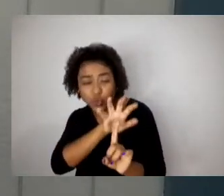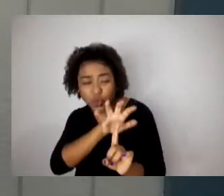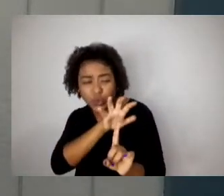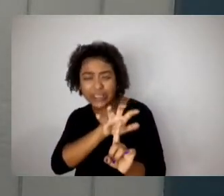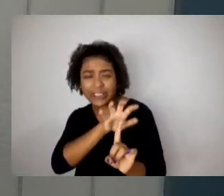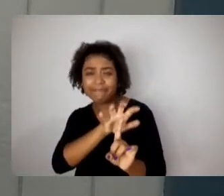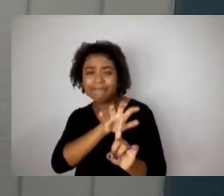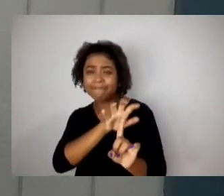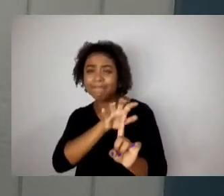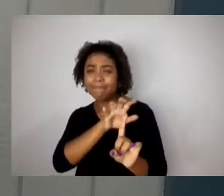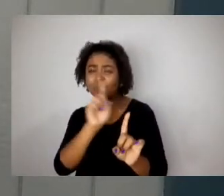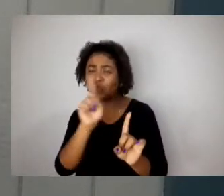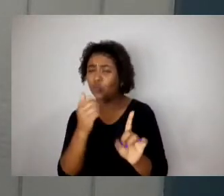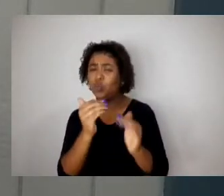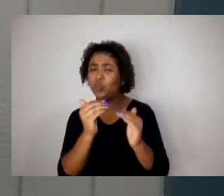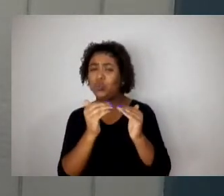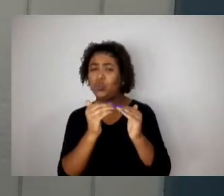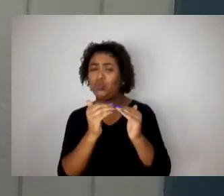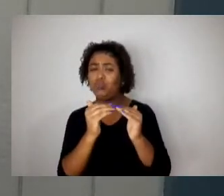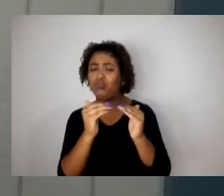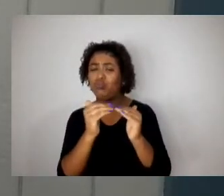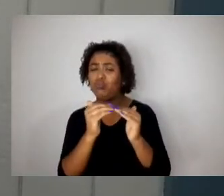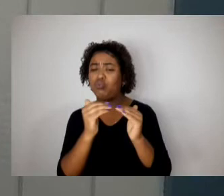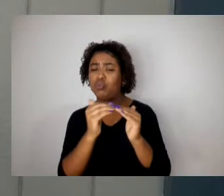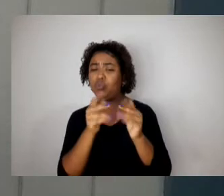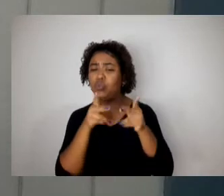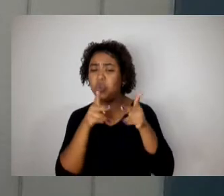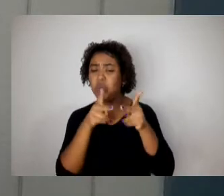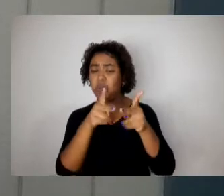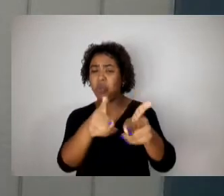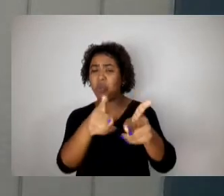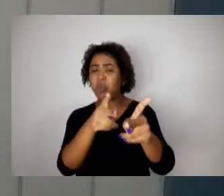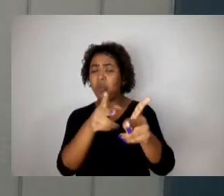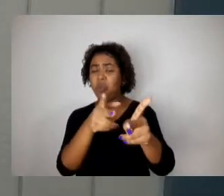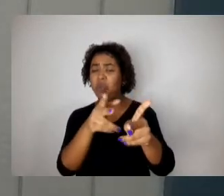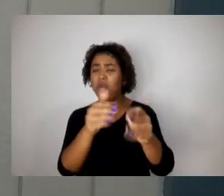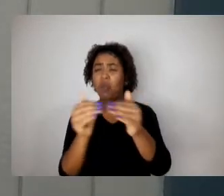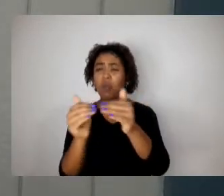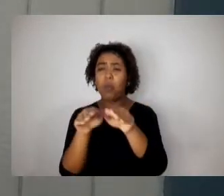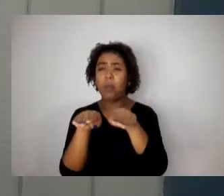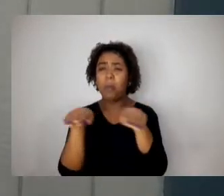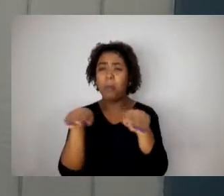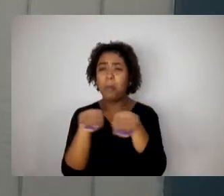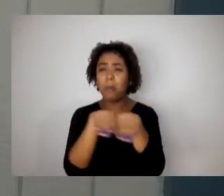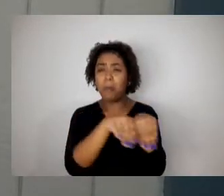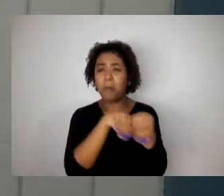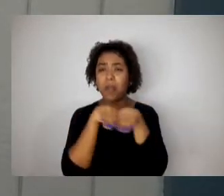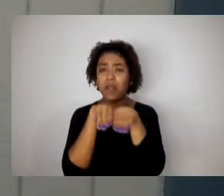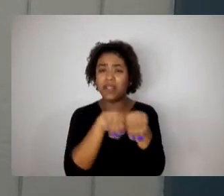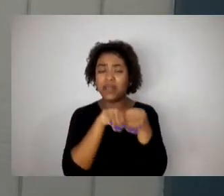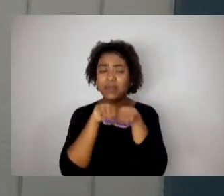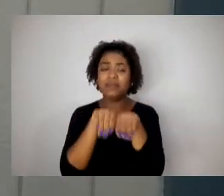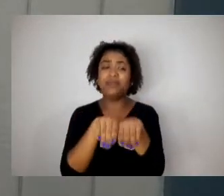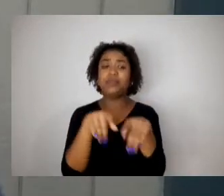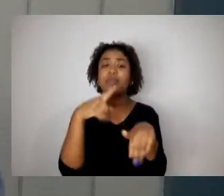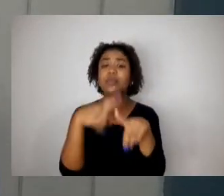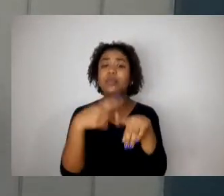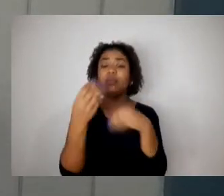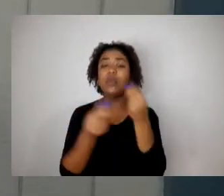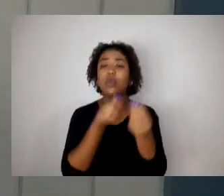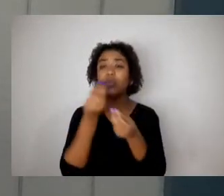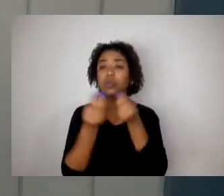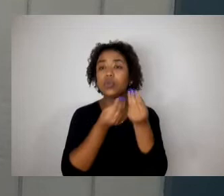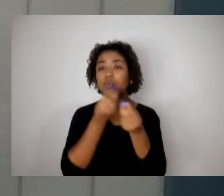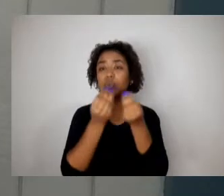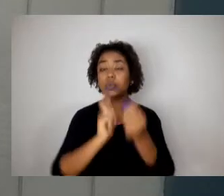têm que ser feitos para essas questões, essas palavras, entrarem na língua ortográfica através da gramática. Mas eles querem